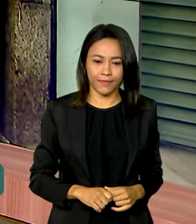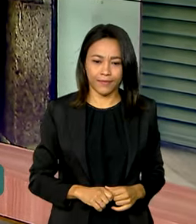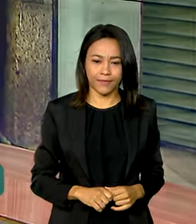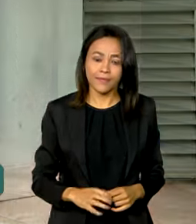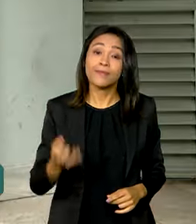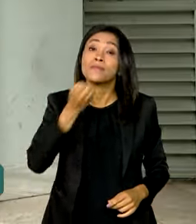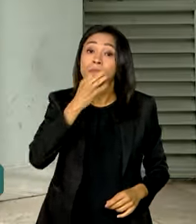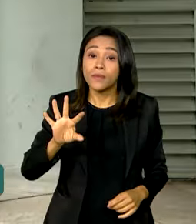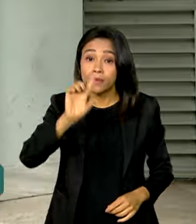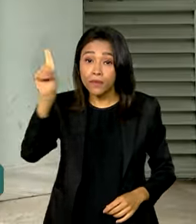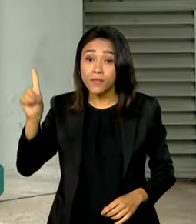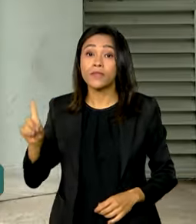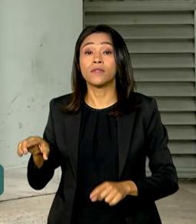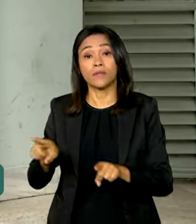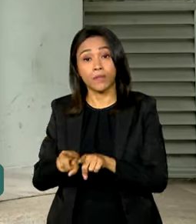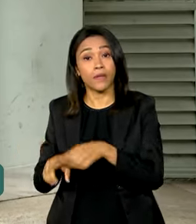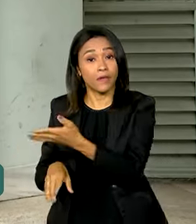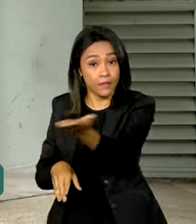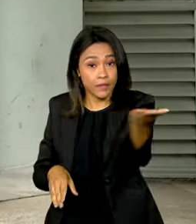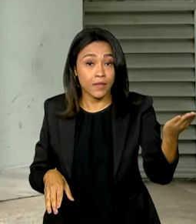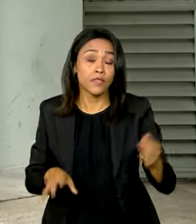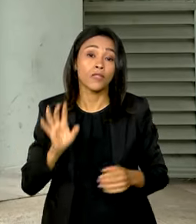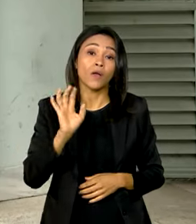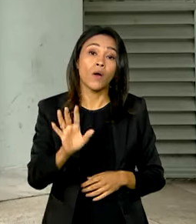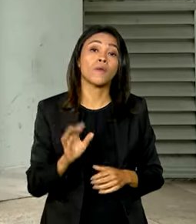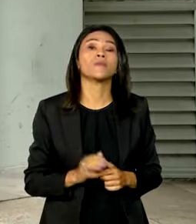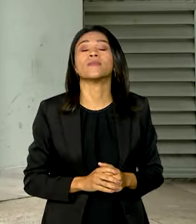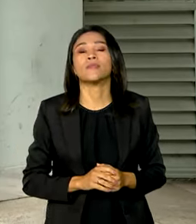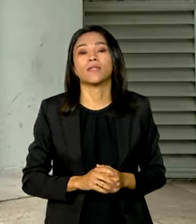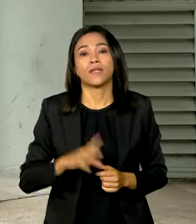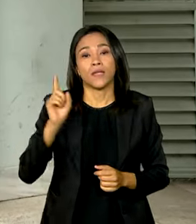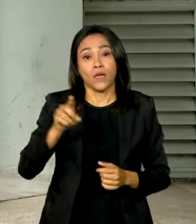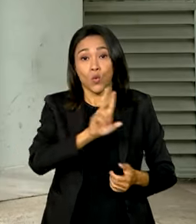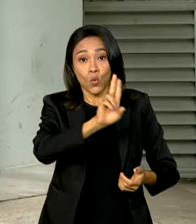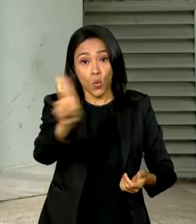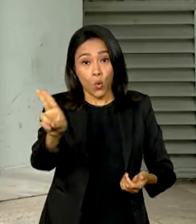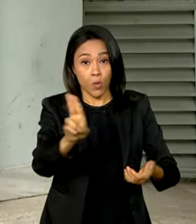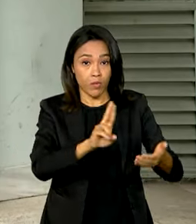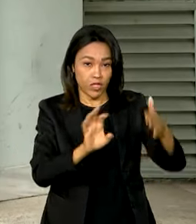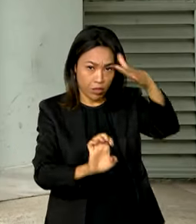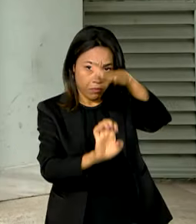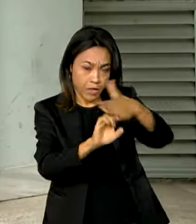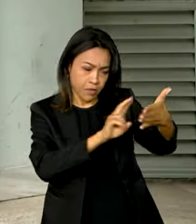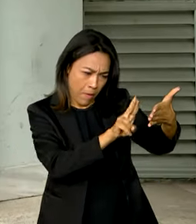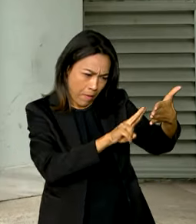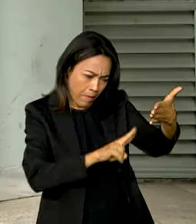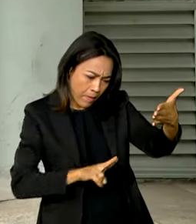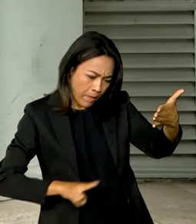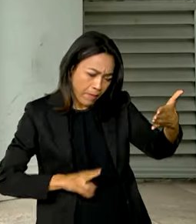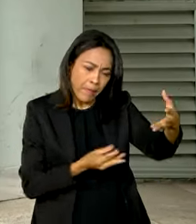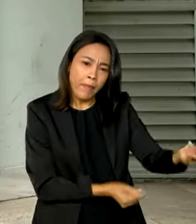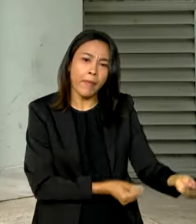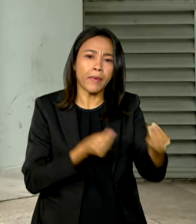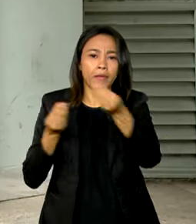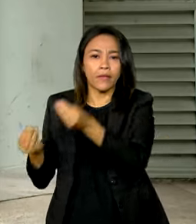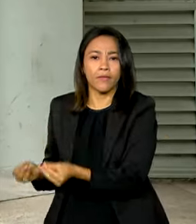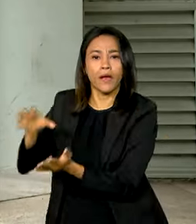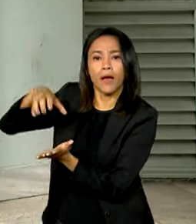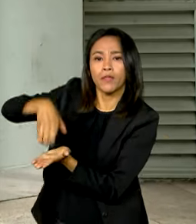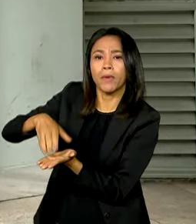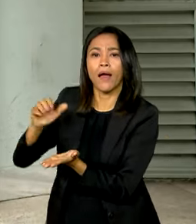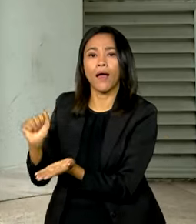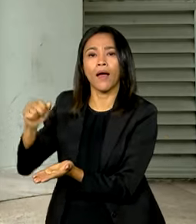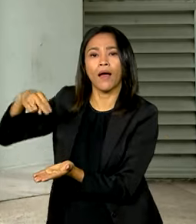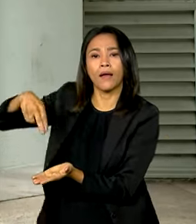Bom dia, Vanessa. Bom dia a todos. A nova relação enviada pelo Ministério da Fazenda, a Agência Nacional de Telecomunicações,